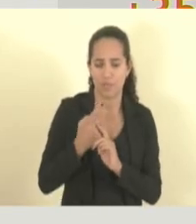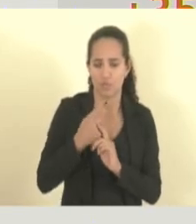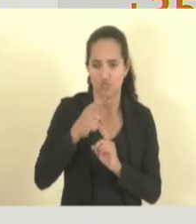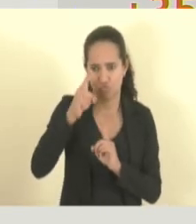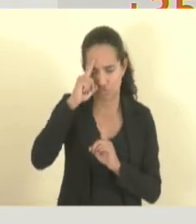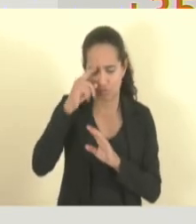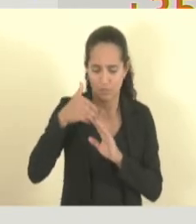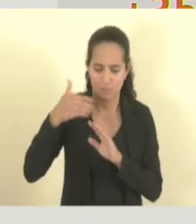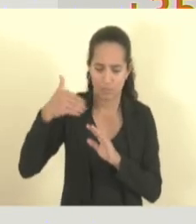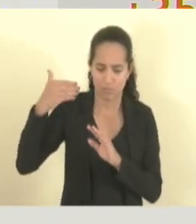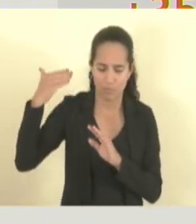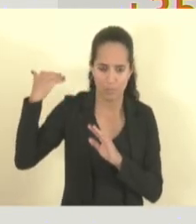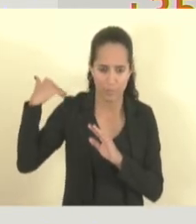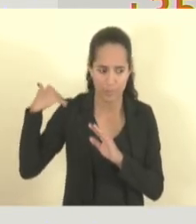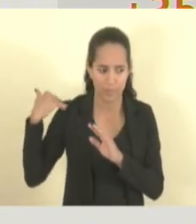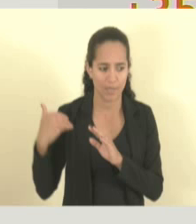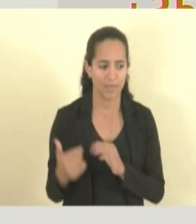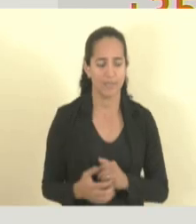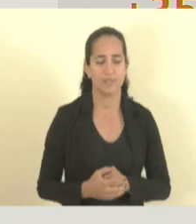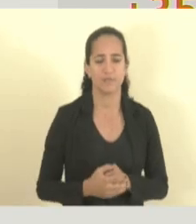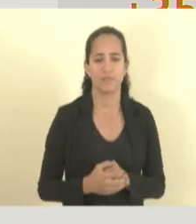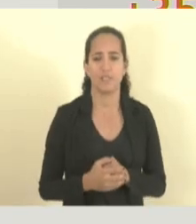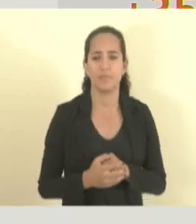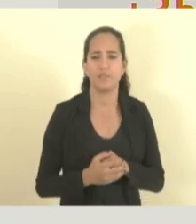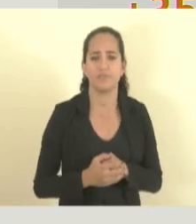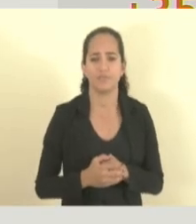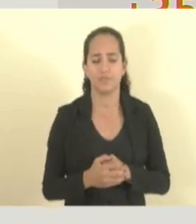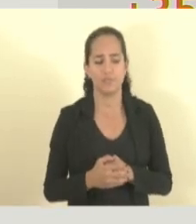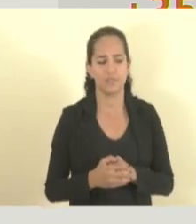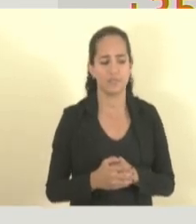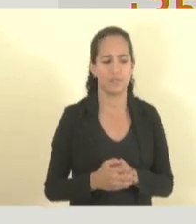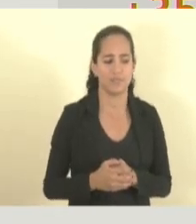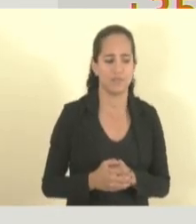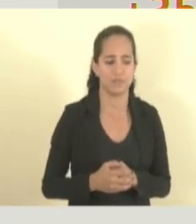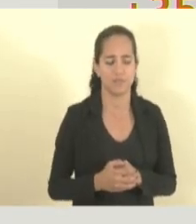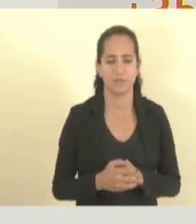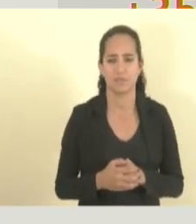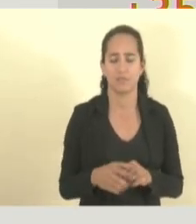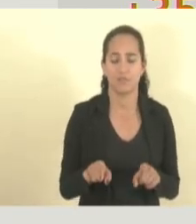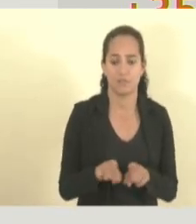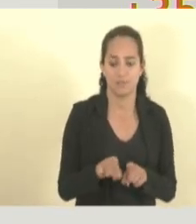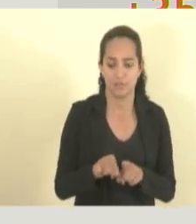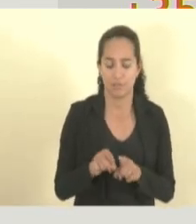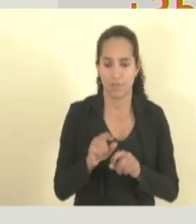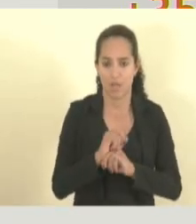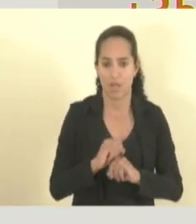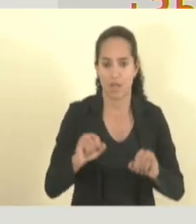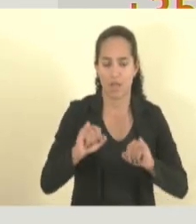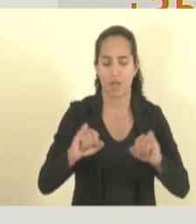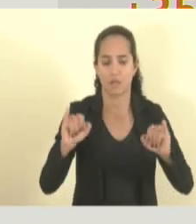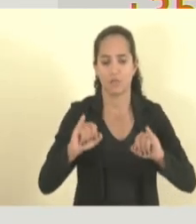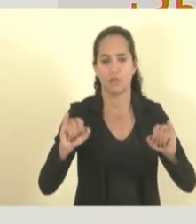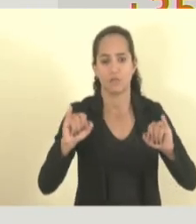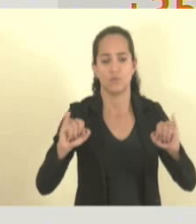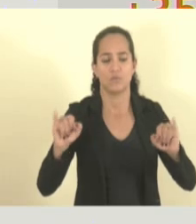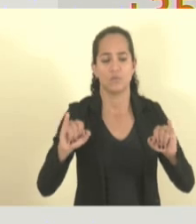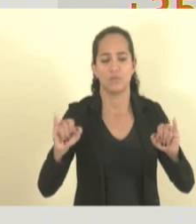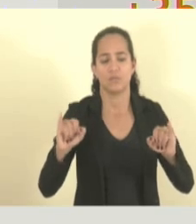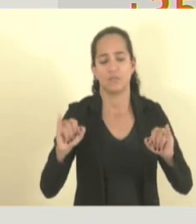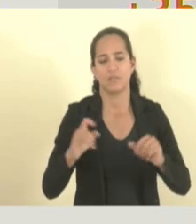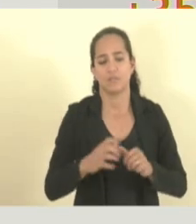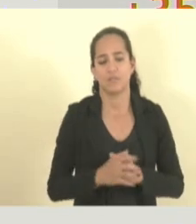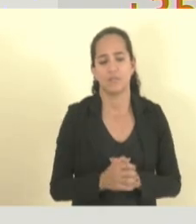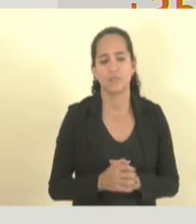atrás, o presidente do banco teve até, nós tivemos um palácio, um governador para anunciar a expansão.